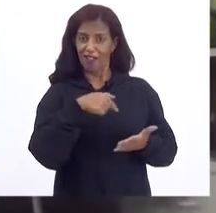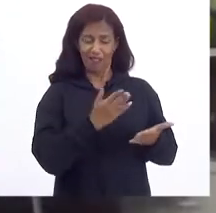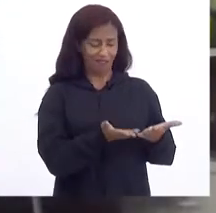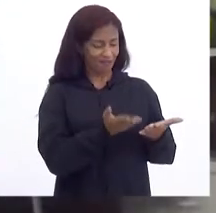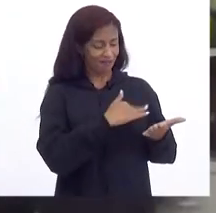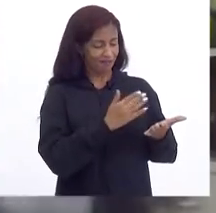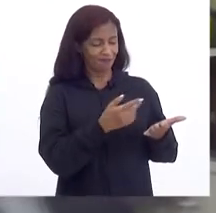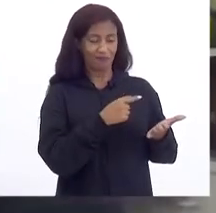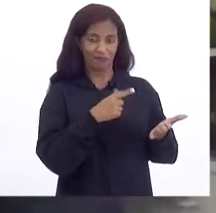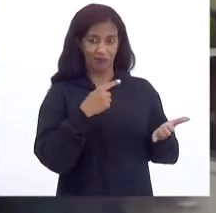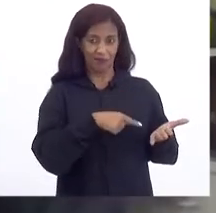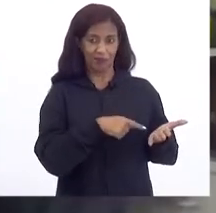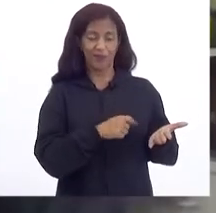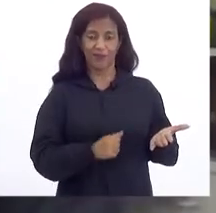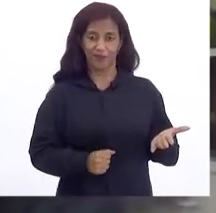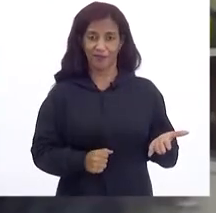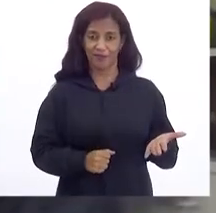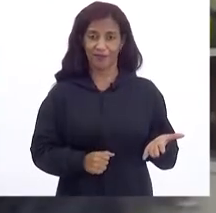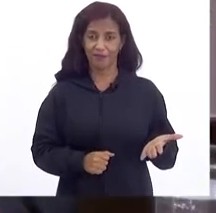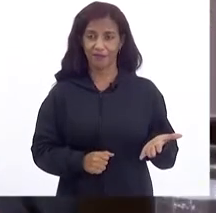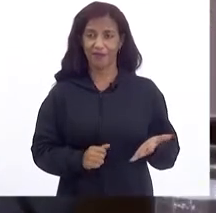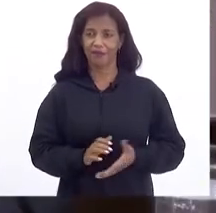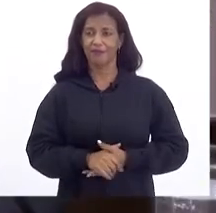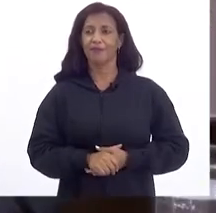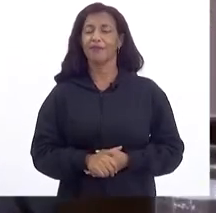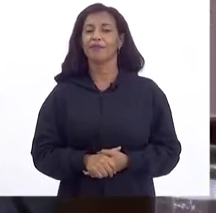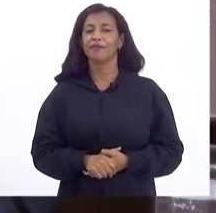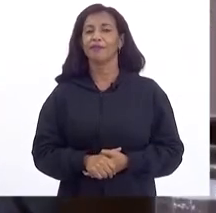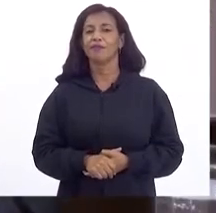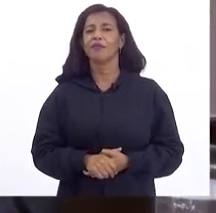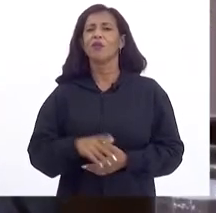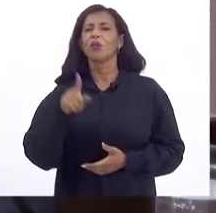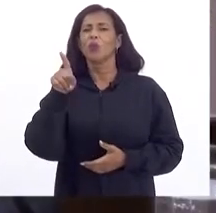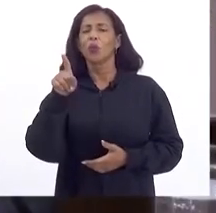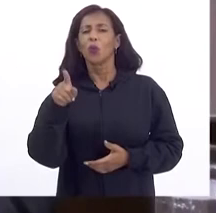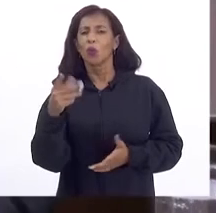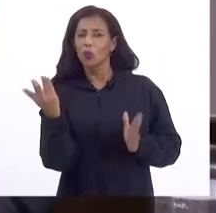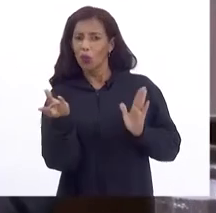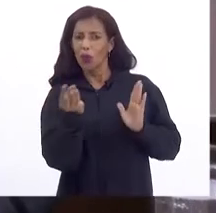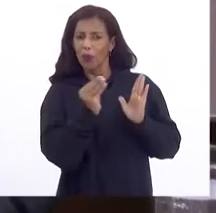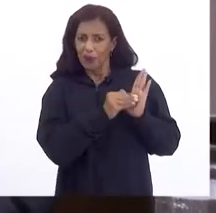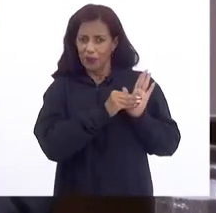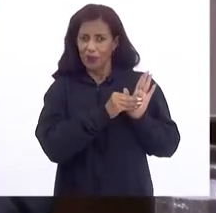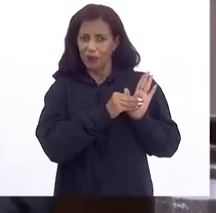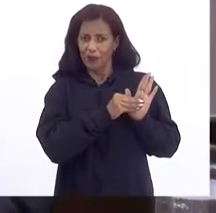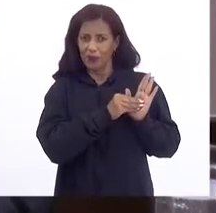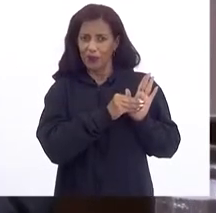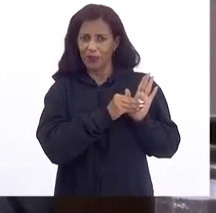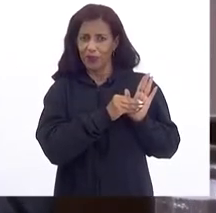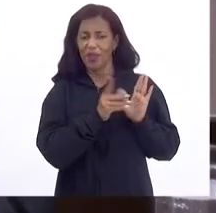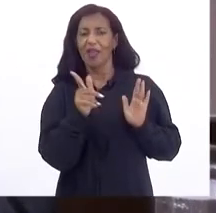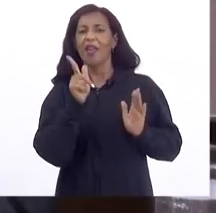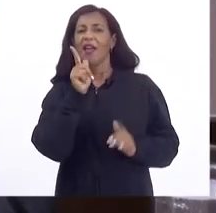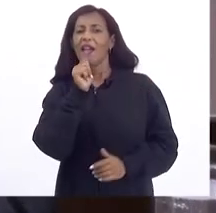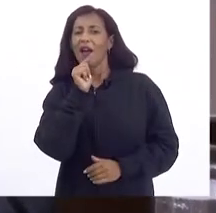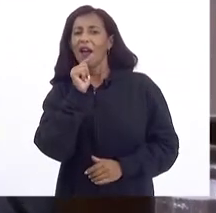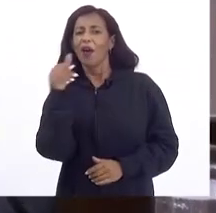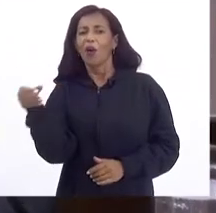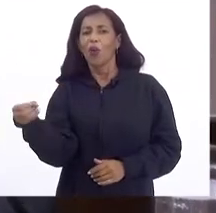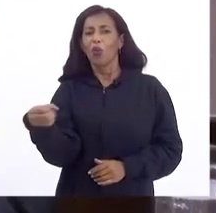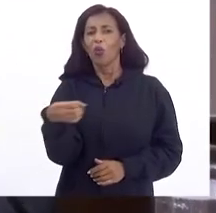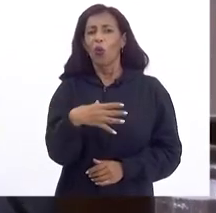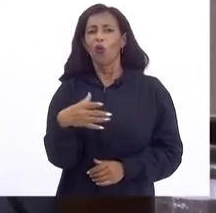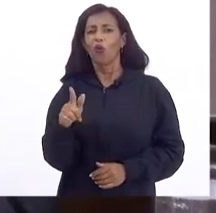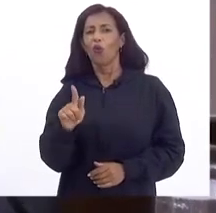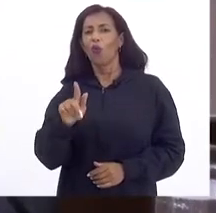Aqui a observação Os itens Que o Abriu É água Do novo Guandu Água Do